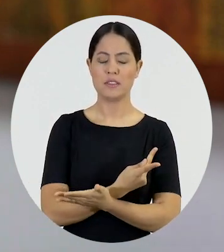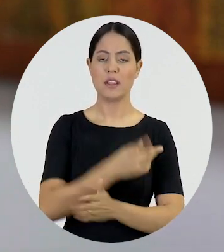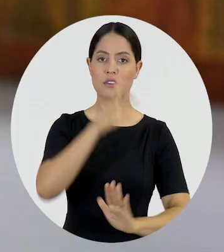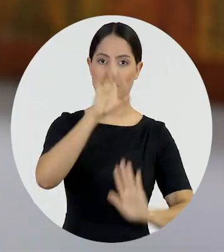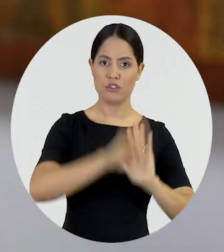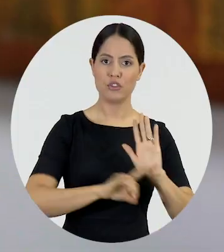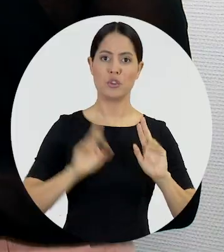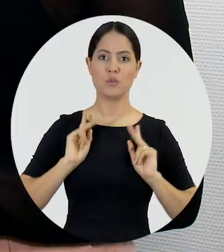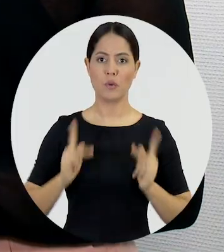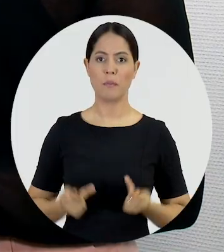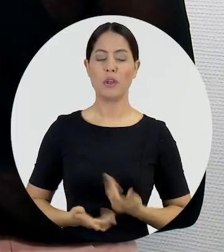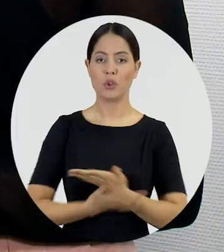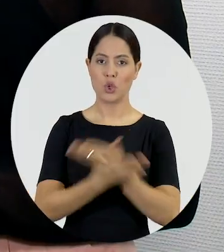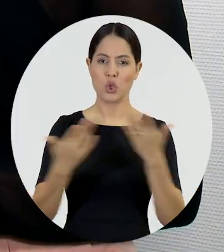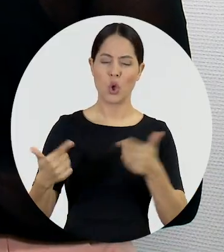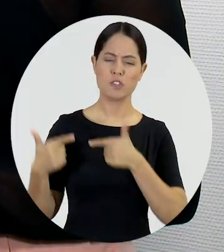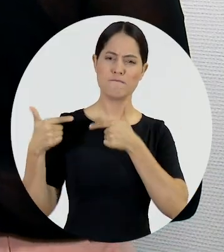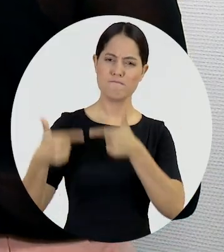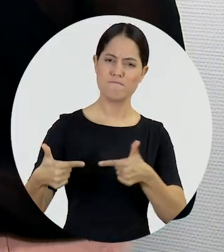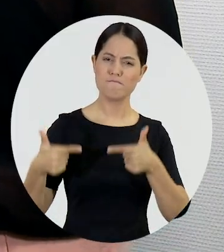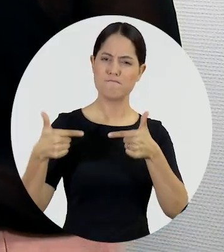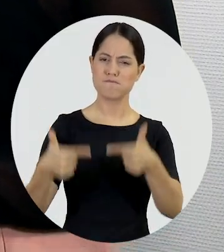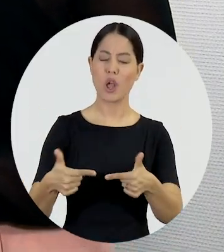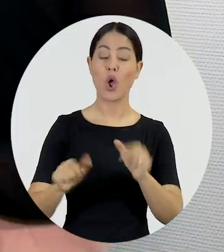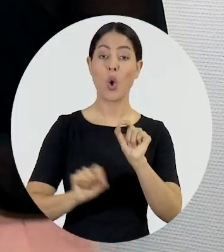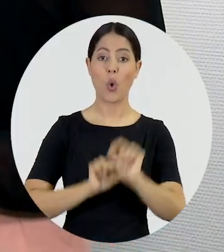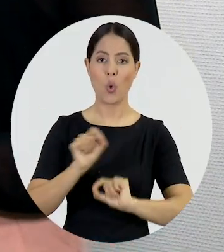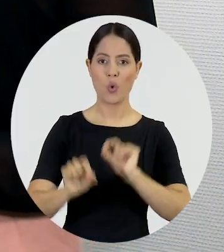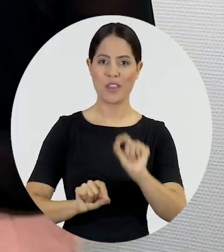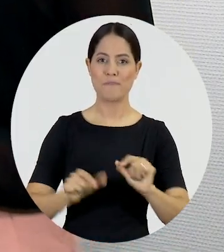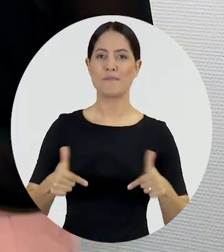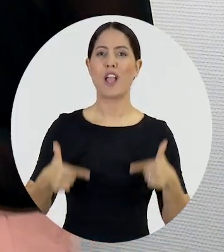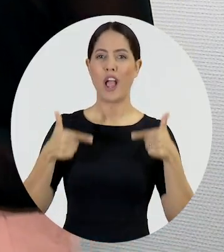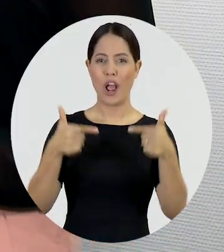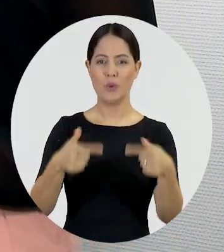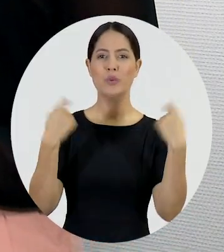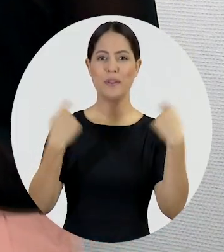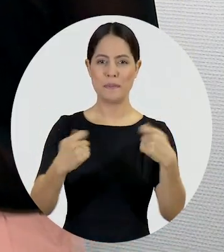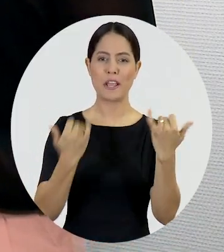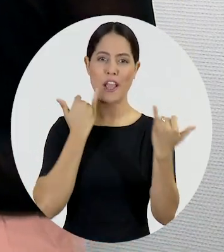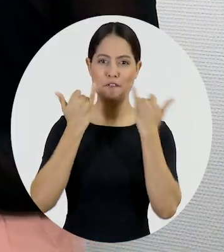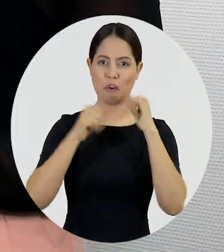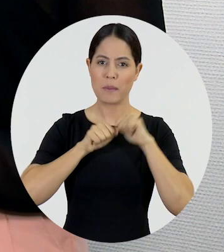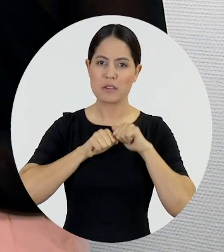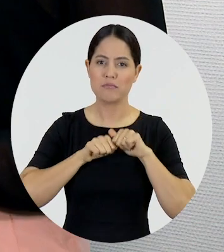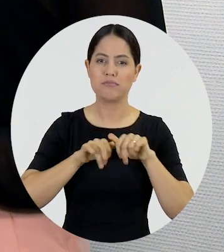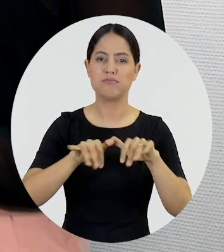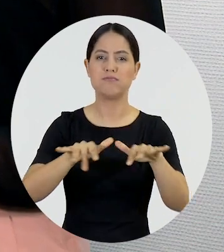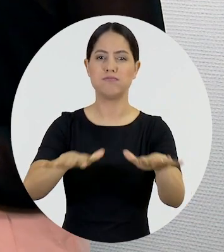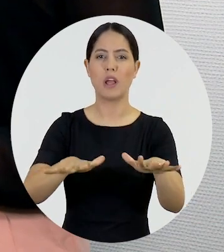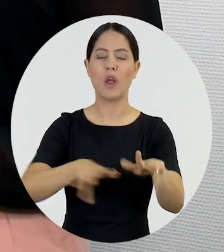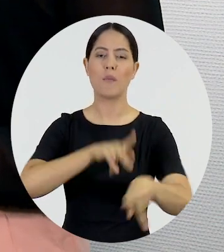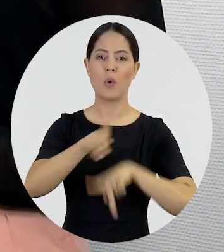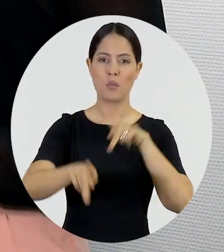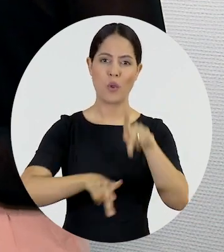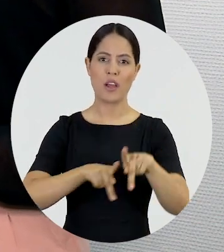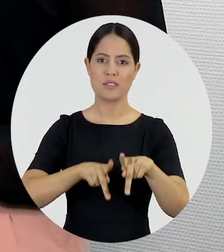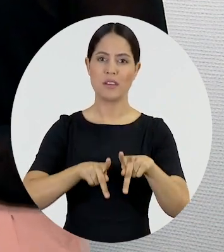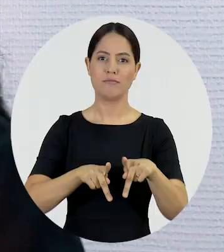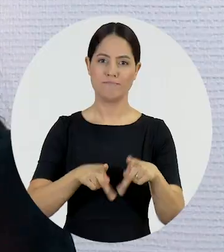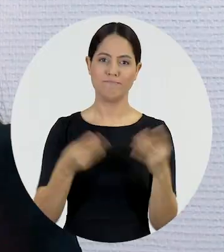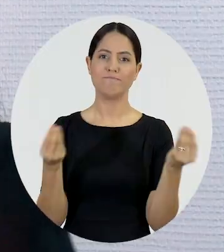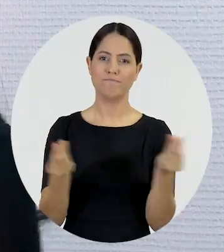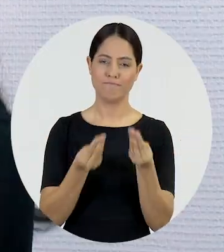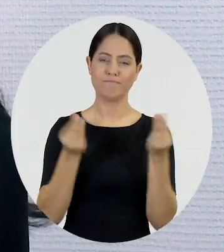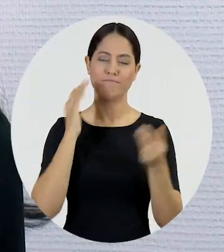defensores de direitos humanos, nós temos aí uma primeira luta a travar. E é a luta pela informação, a luta pela sensibilização.